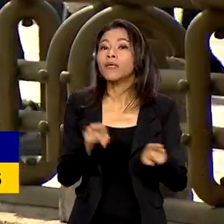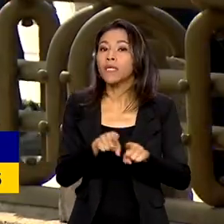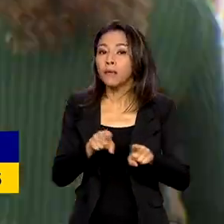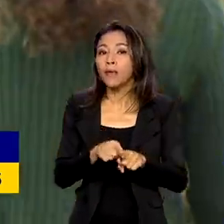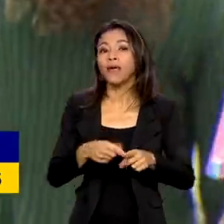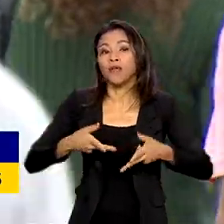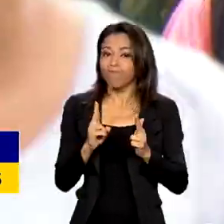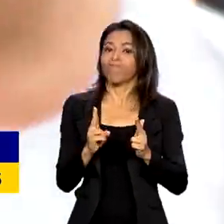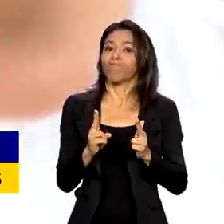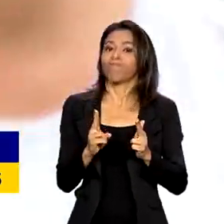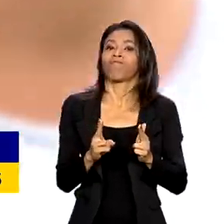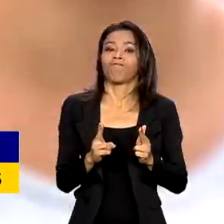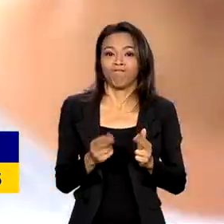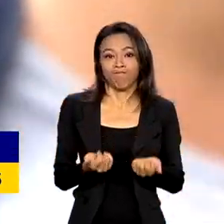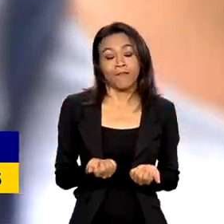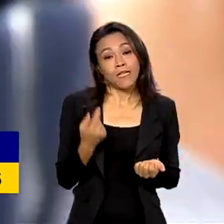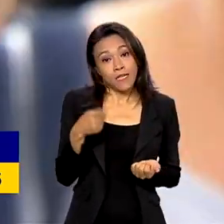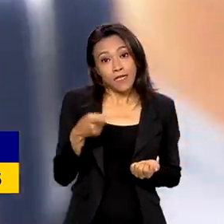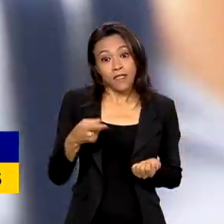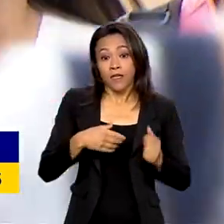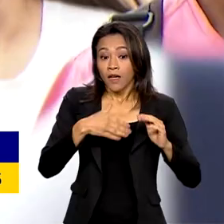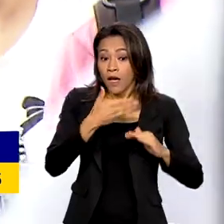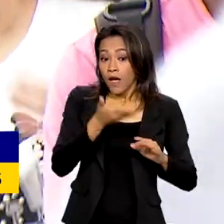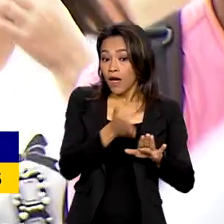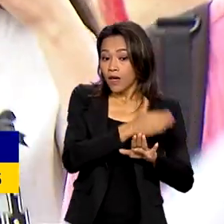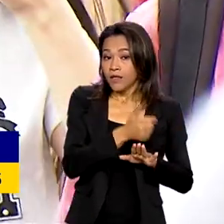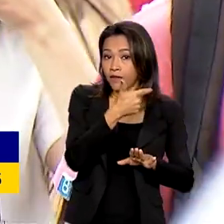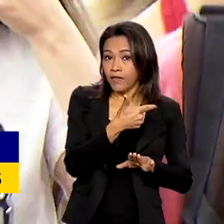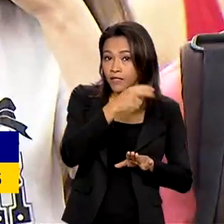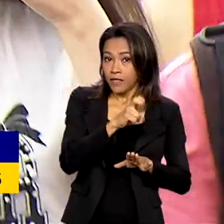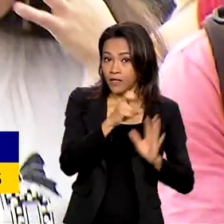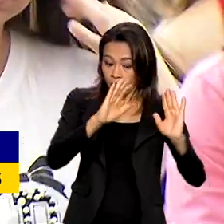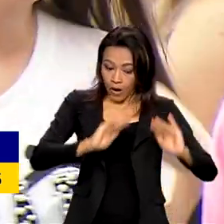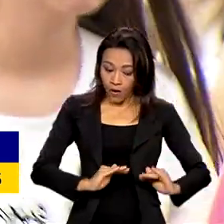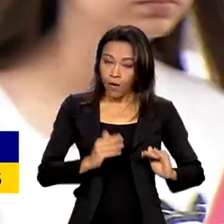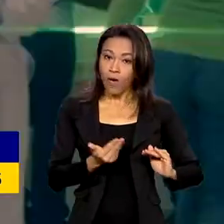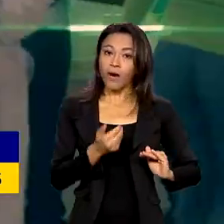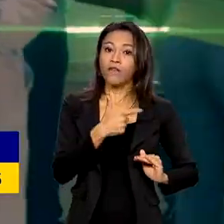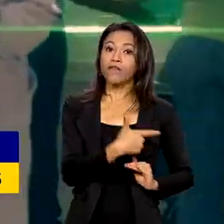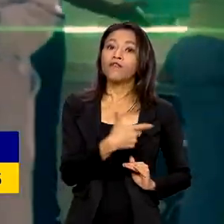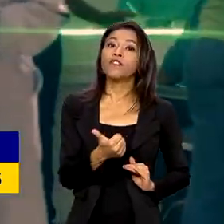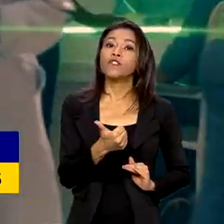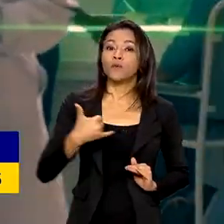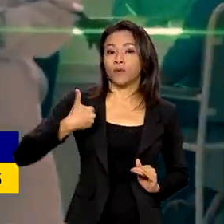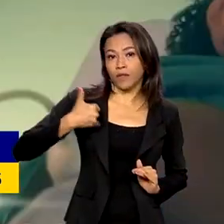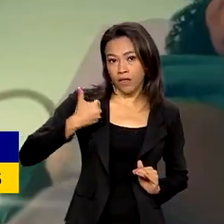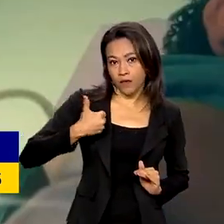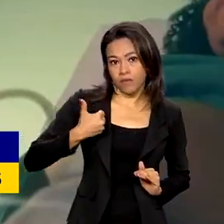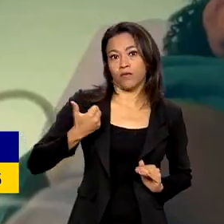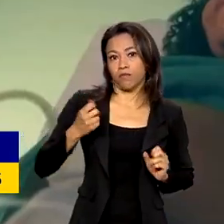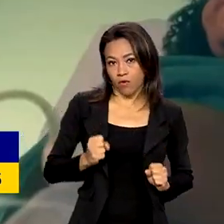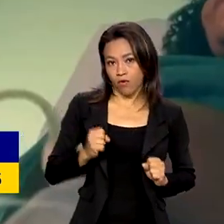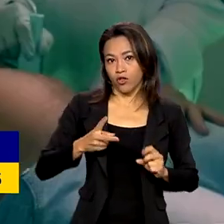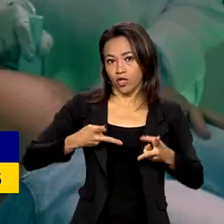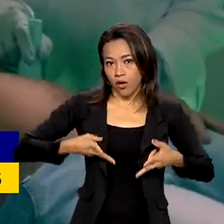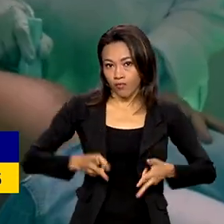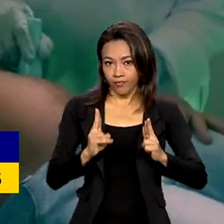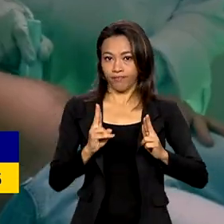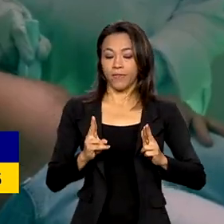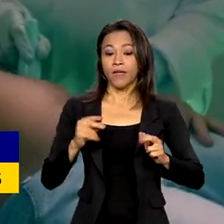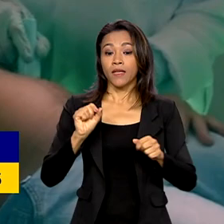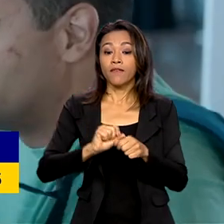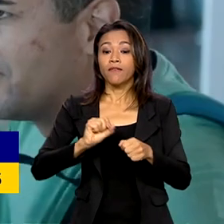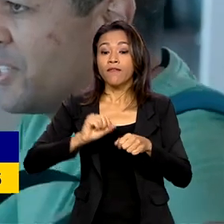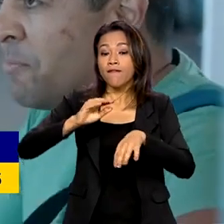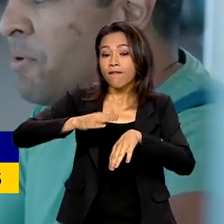vasectomia. A exigência caiu de 25 para 21 anos. A nova lei também define que a decisão de fazer a